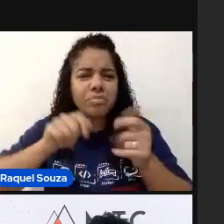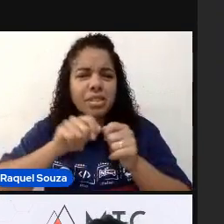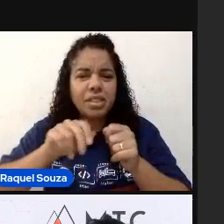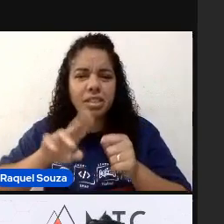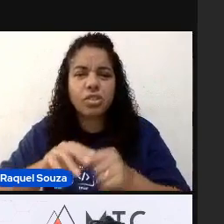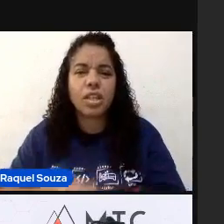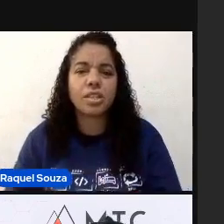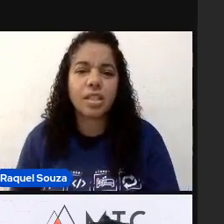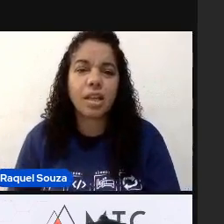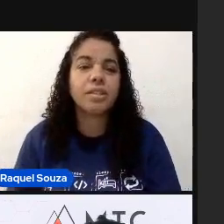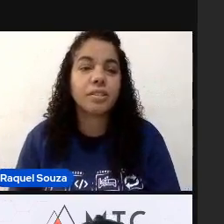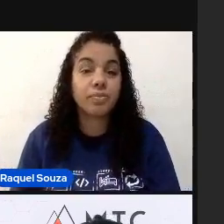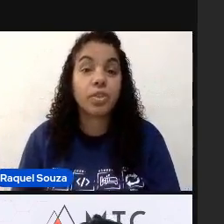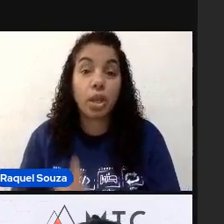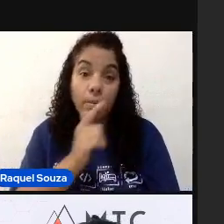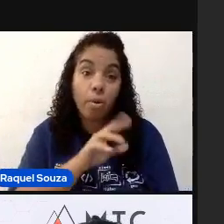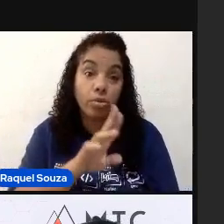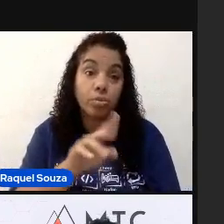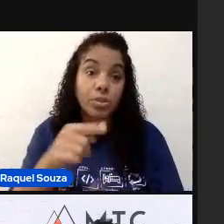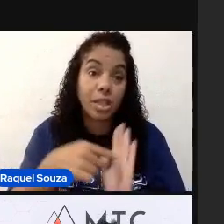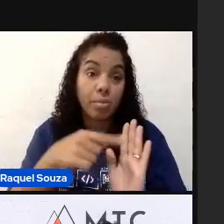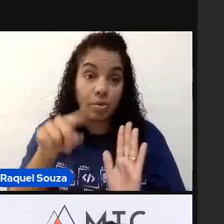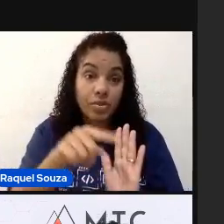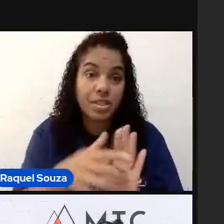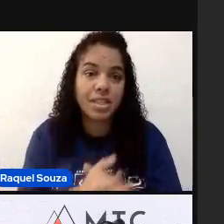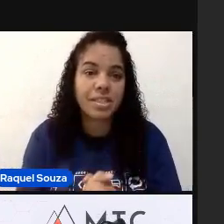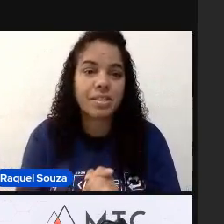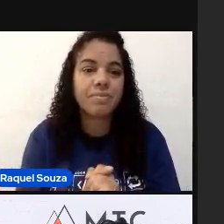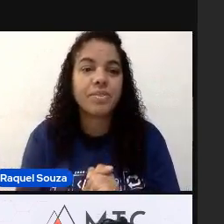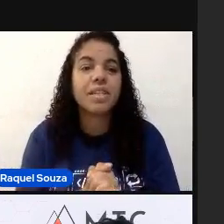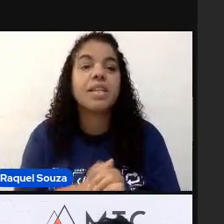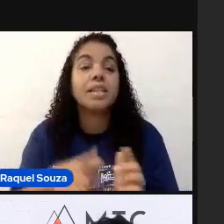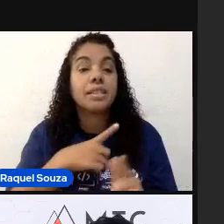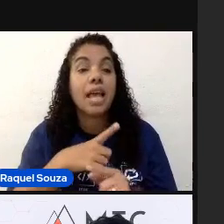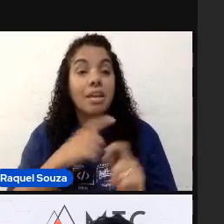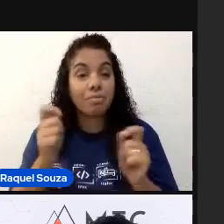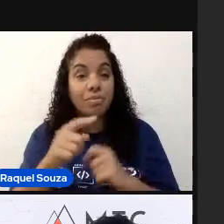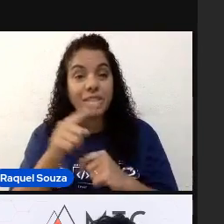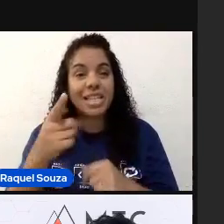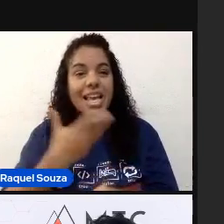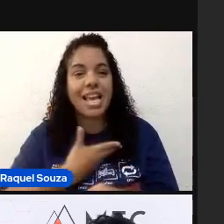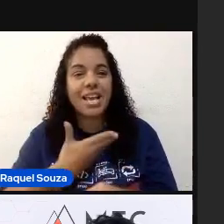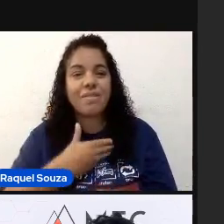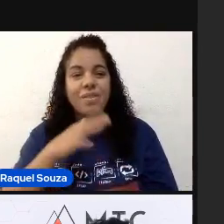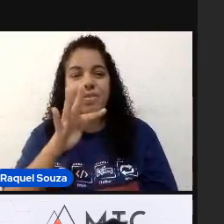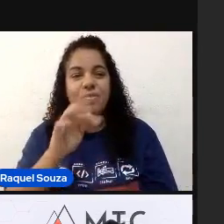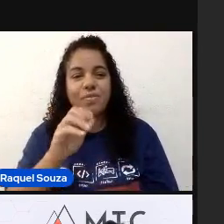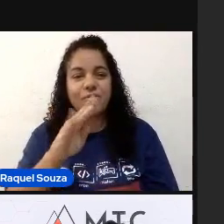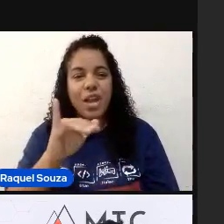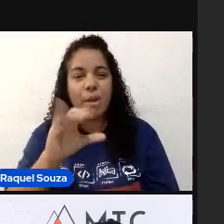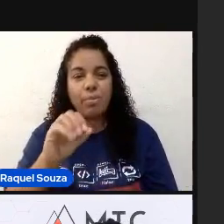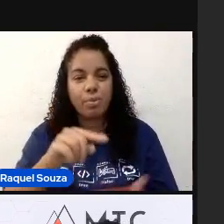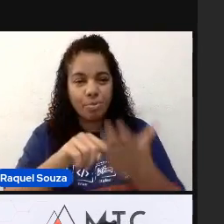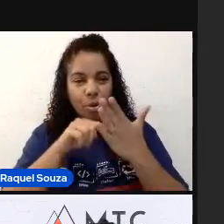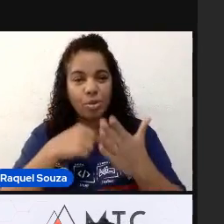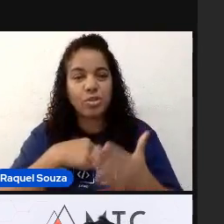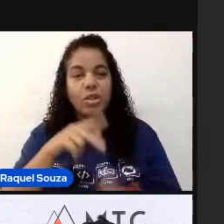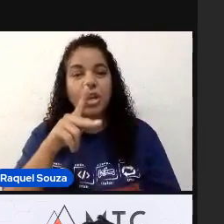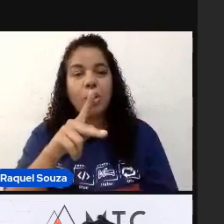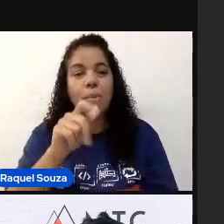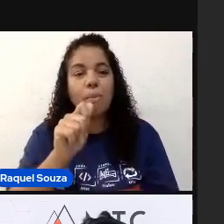Tem muito mais possibilidades que eu posso mostrar para vocês. Então, tem uma possibilidade que o meu amigo Fábio me mostrou. Que é o Patrol.